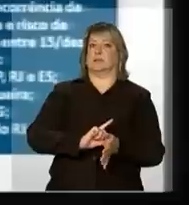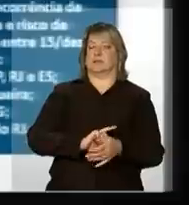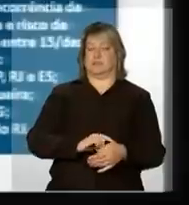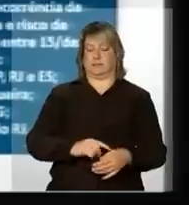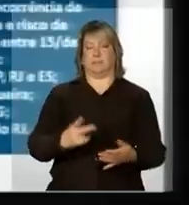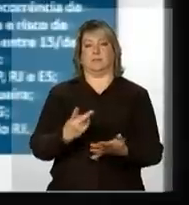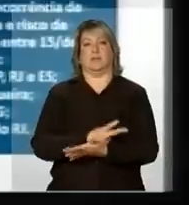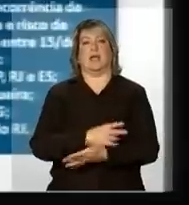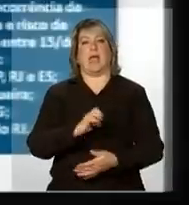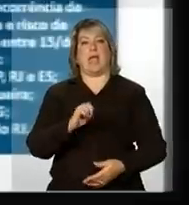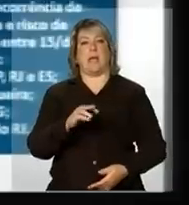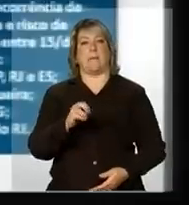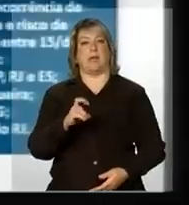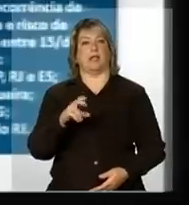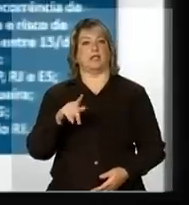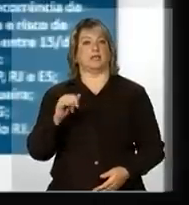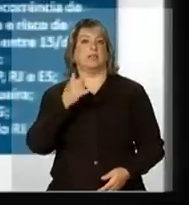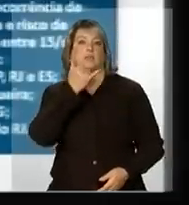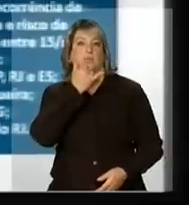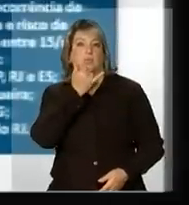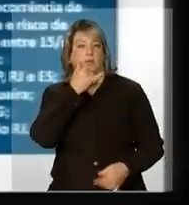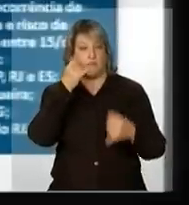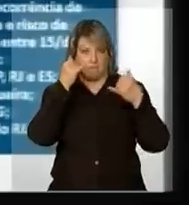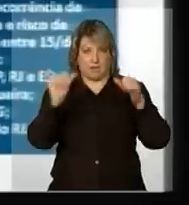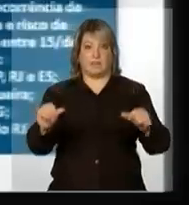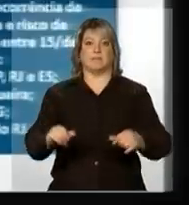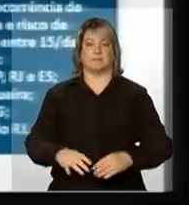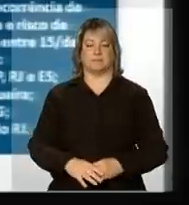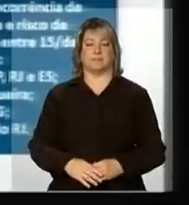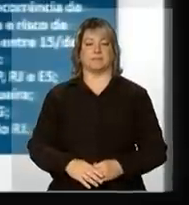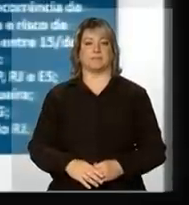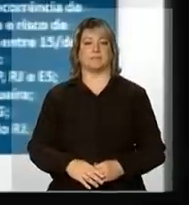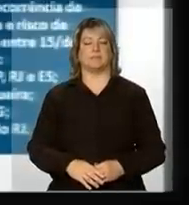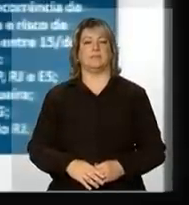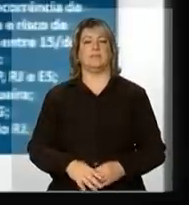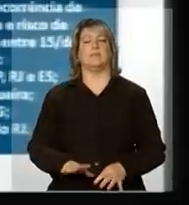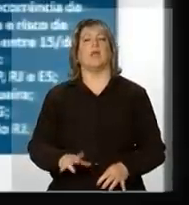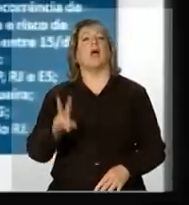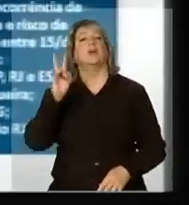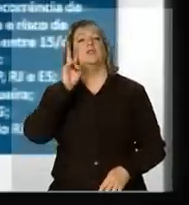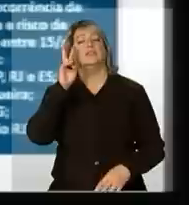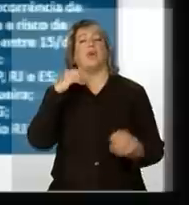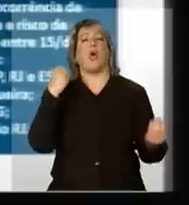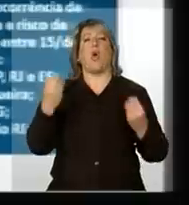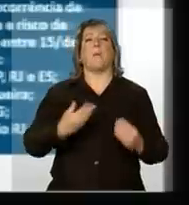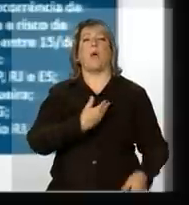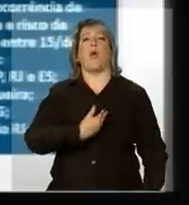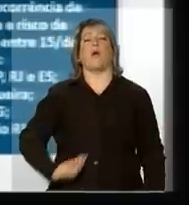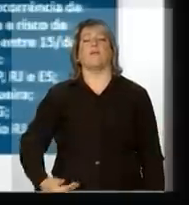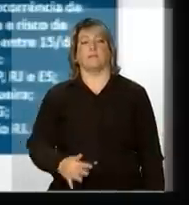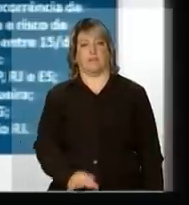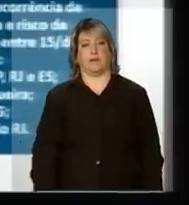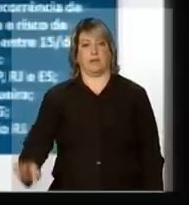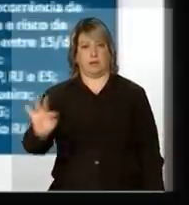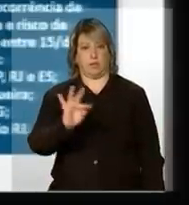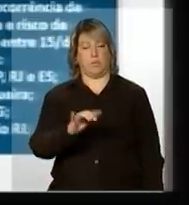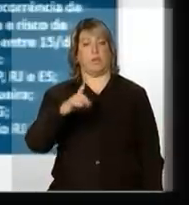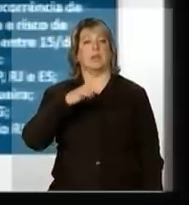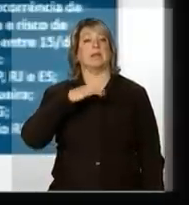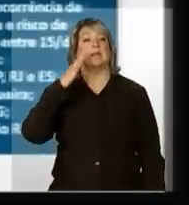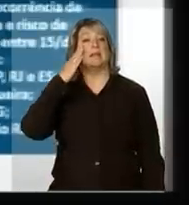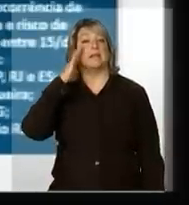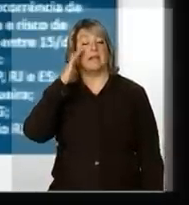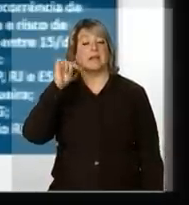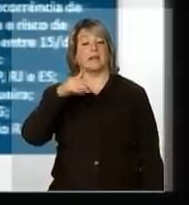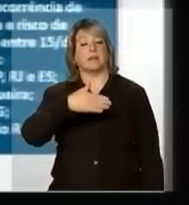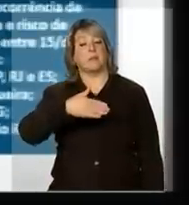-emergência. Próximo, por favor. Em relação a como é que o governo federal está enxergando o próximo